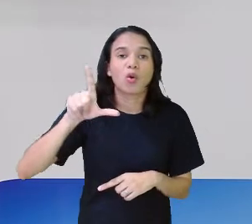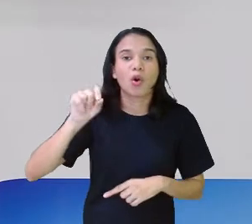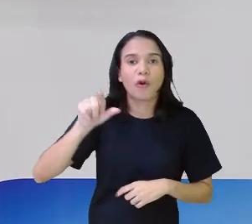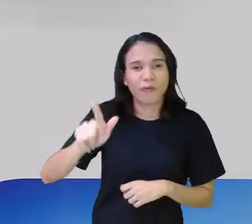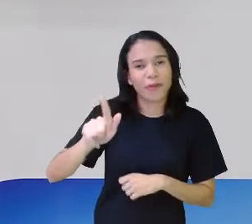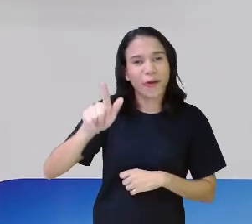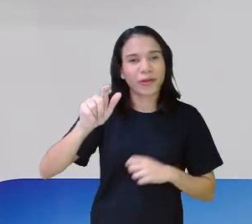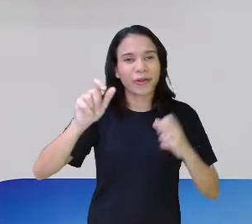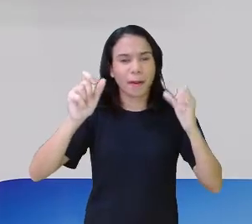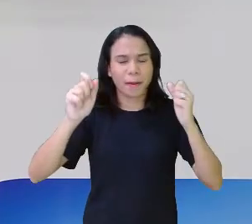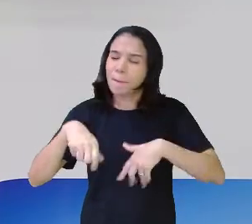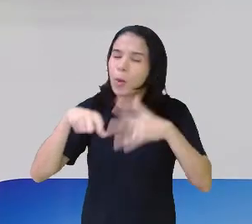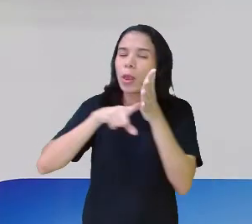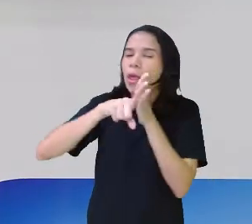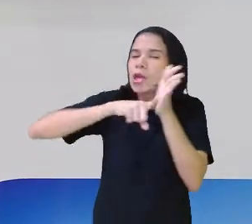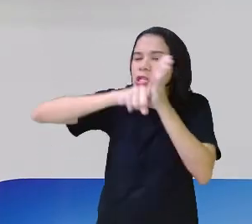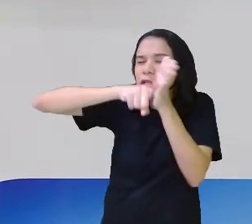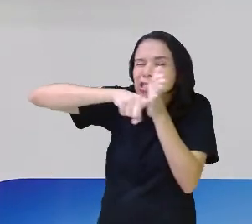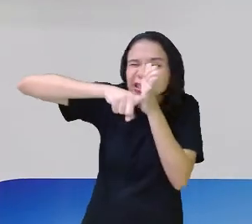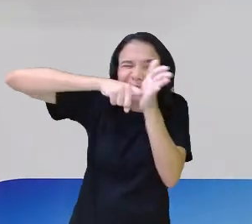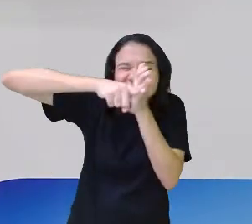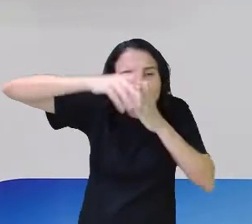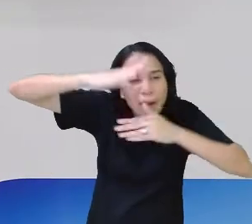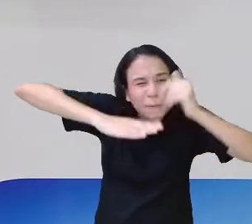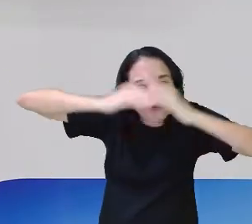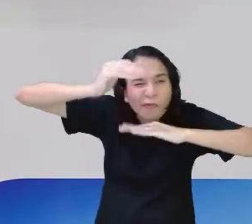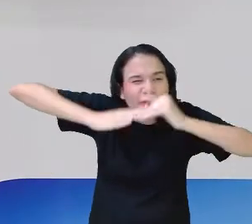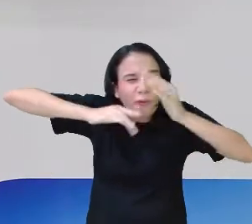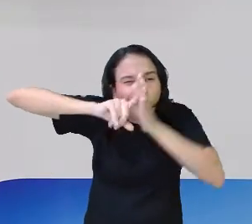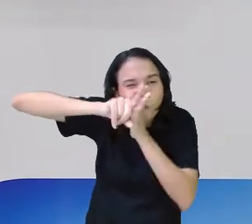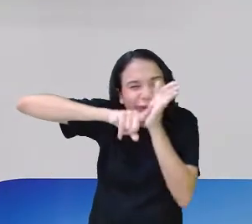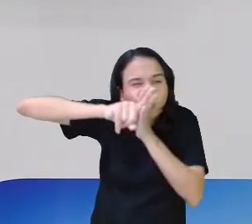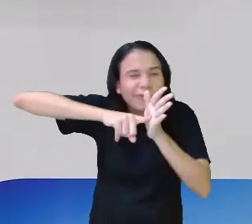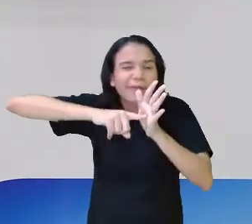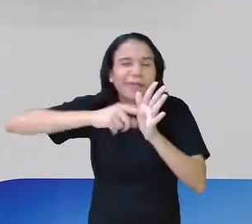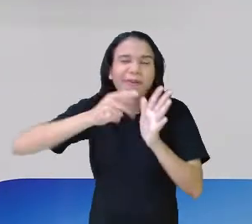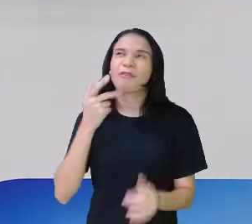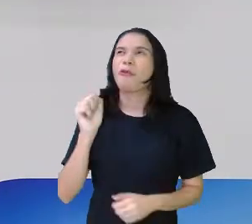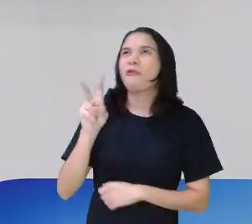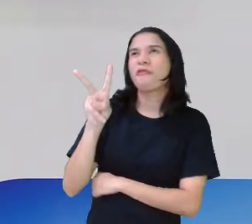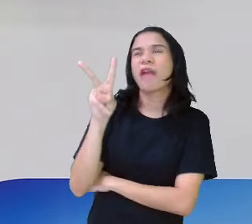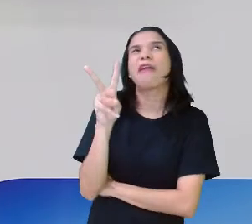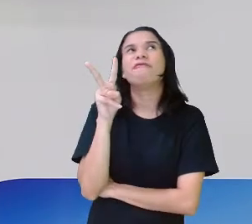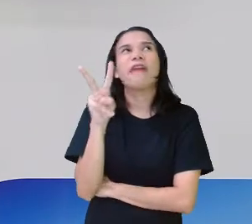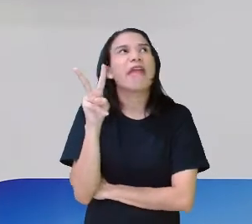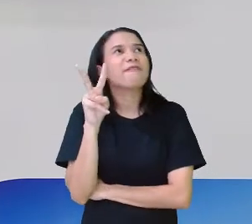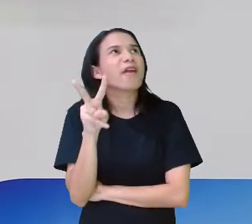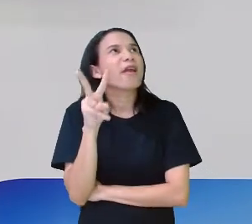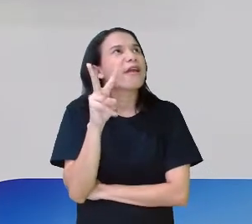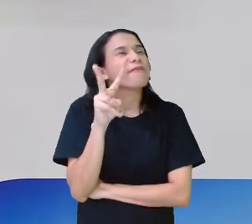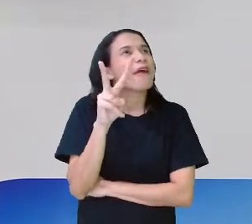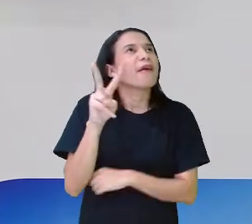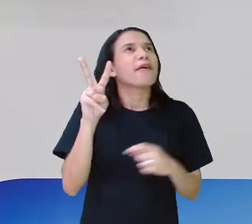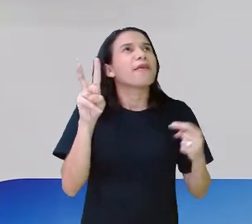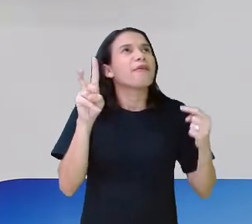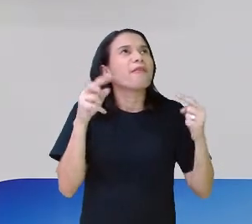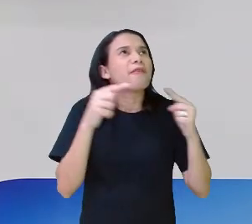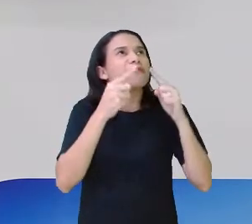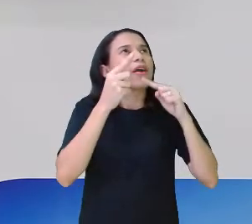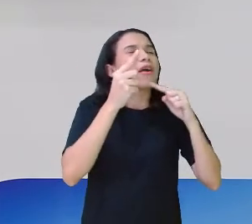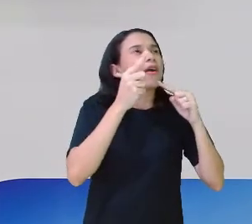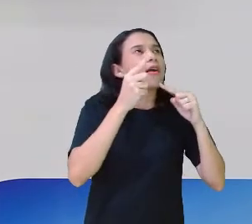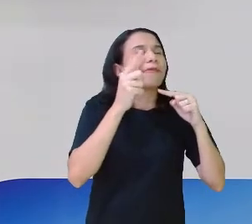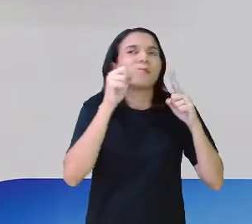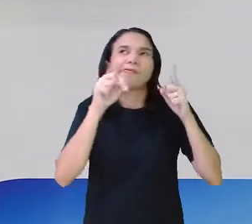certo. Ele dá até pra ser detetive, né? Ele deduziu, acho que foi o caso do V, né? Blog, aí bota o V de